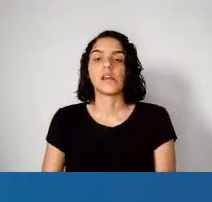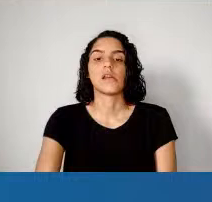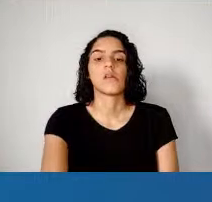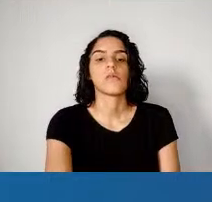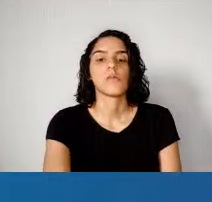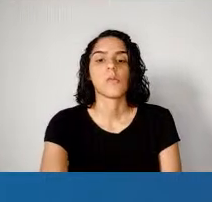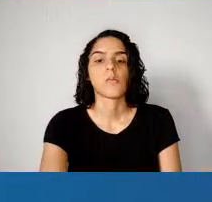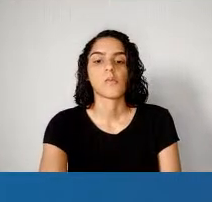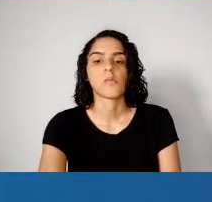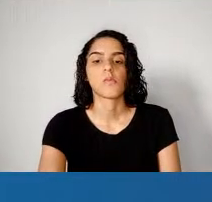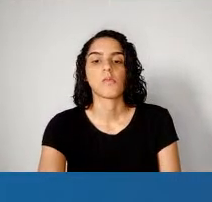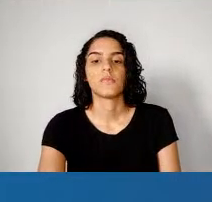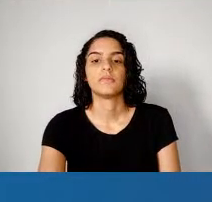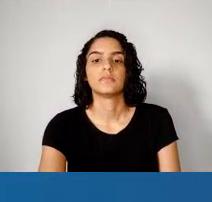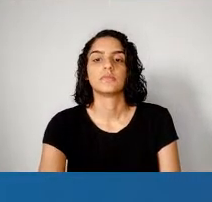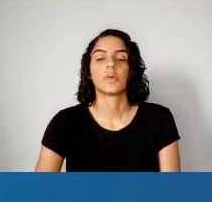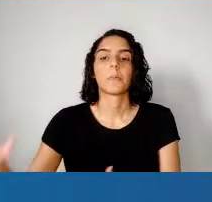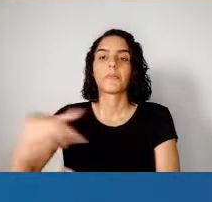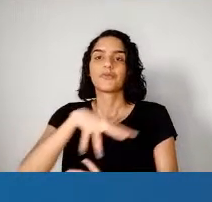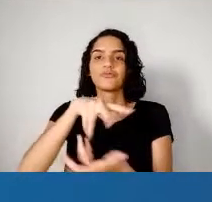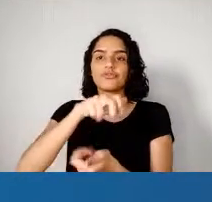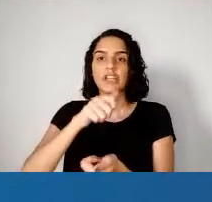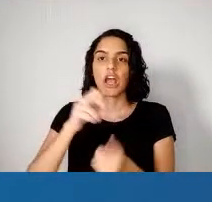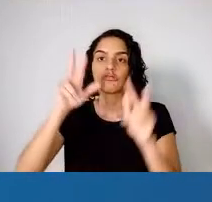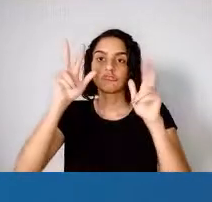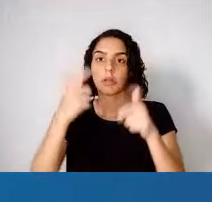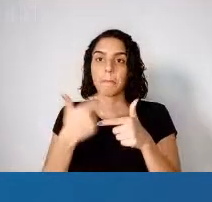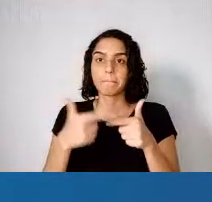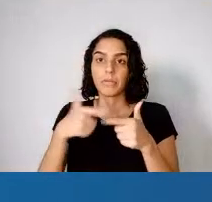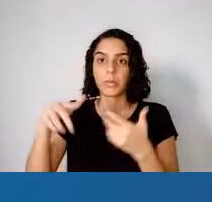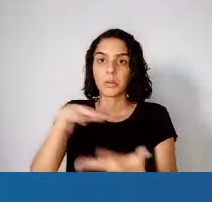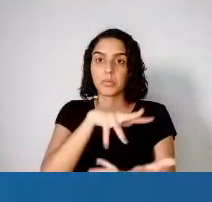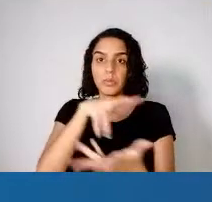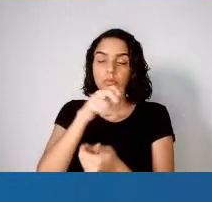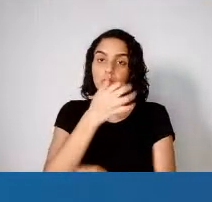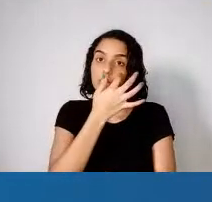global, né? Para o problema global. É, eu não tenho